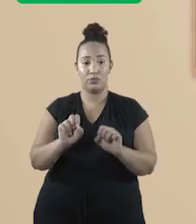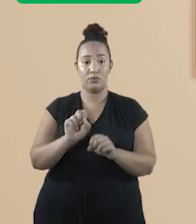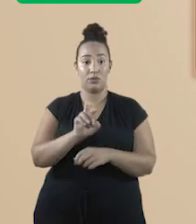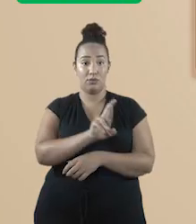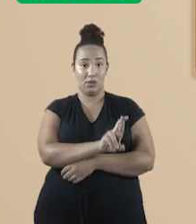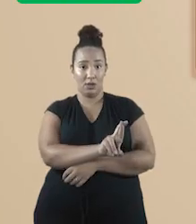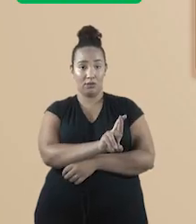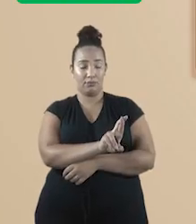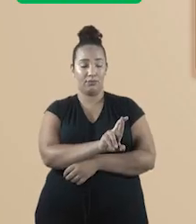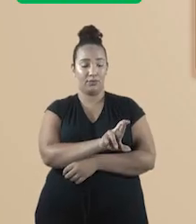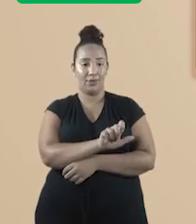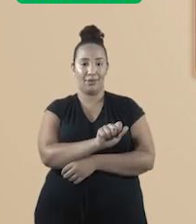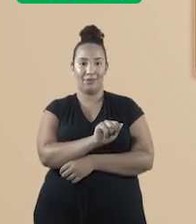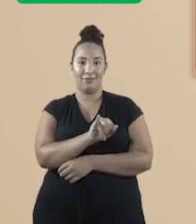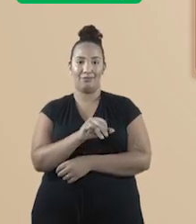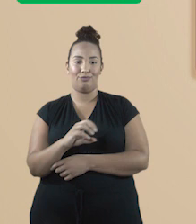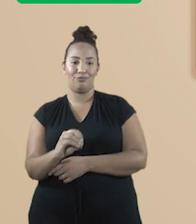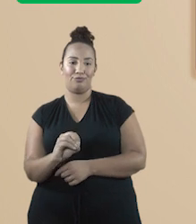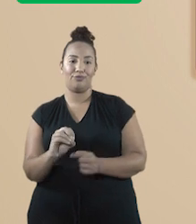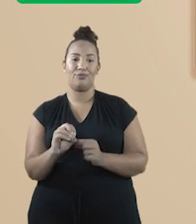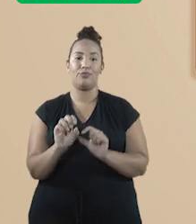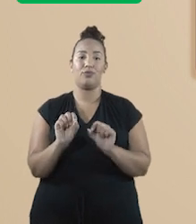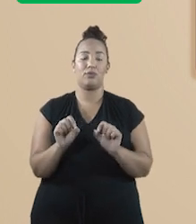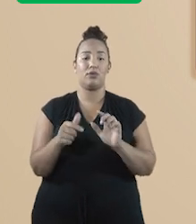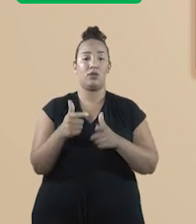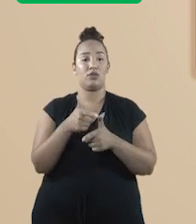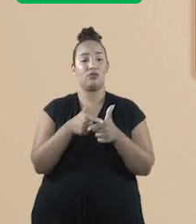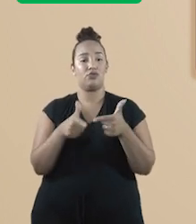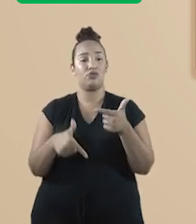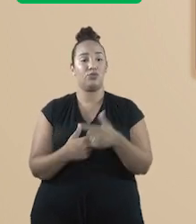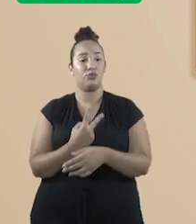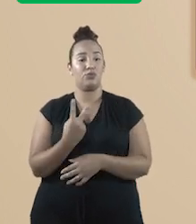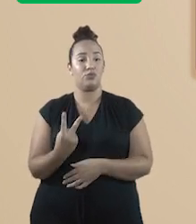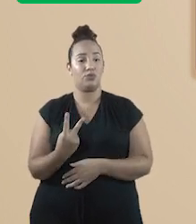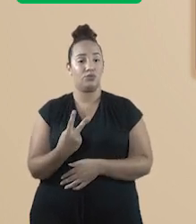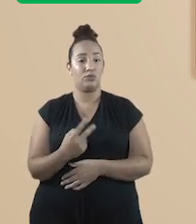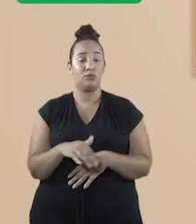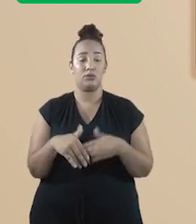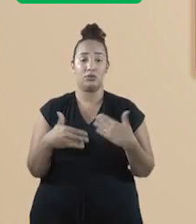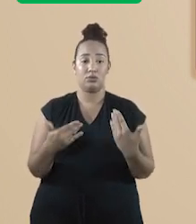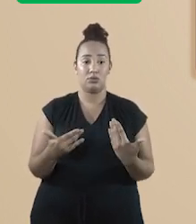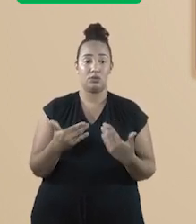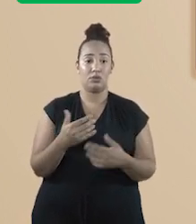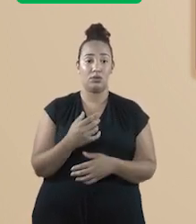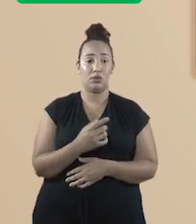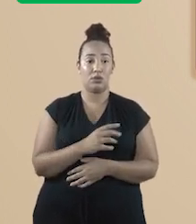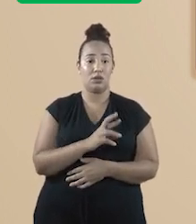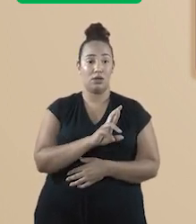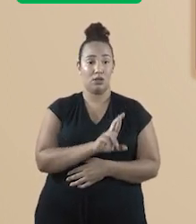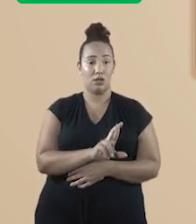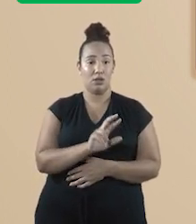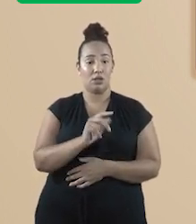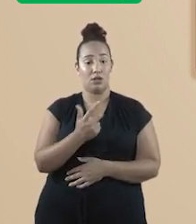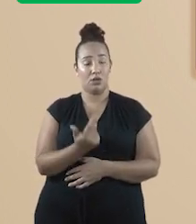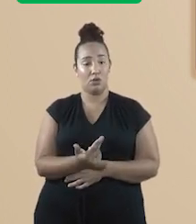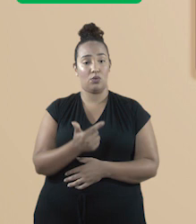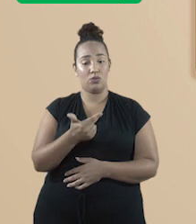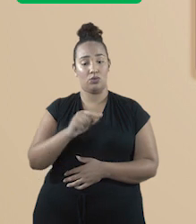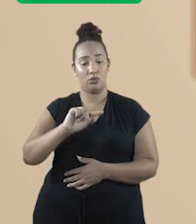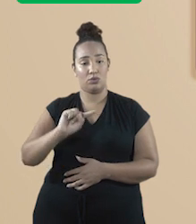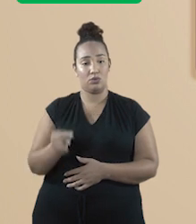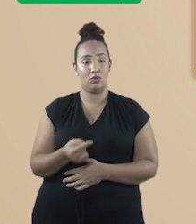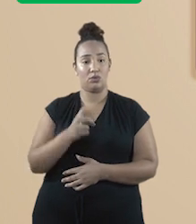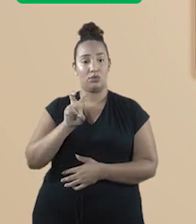O raio é a metade do diâmetro. Então, r é igual a 2,5 metros.